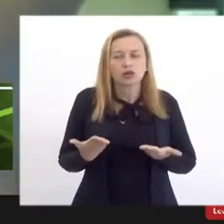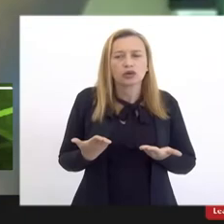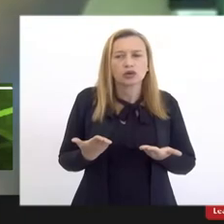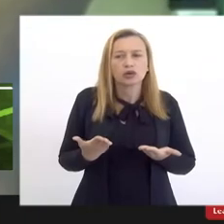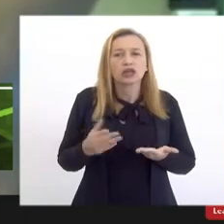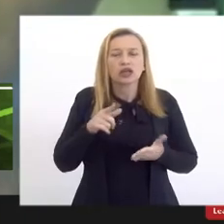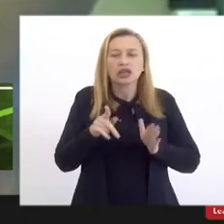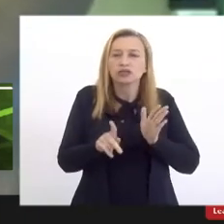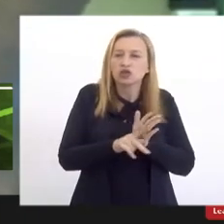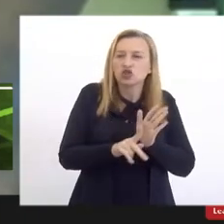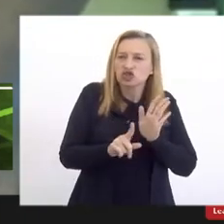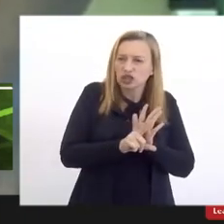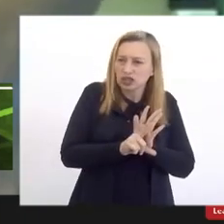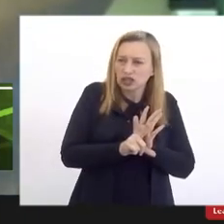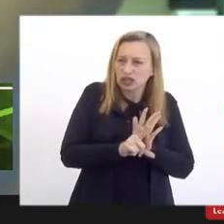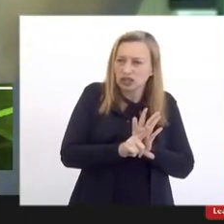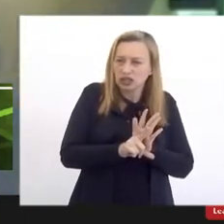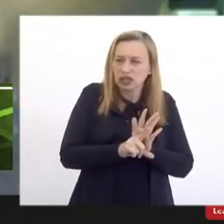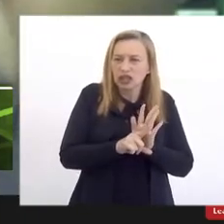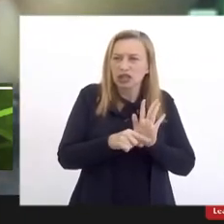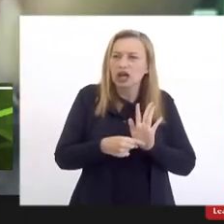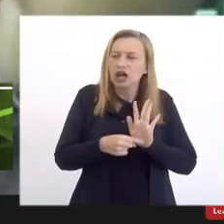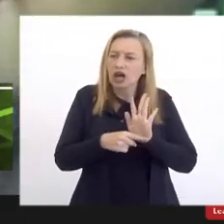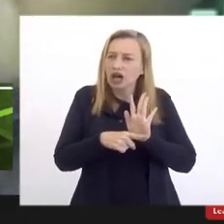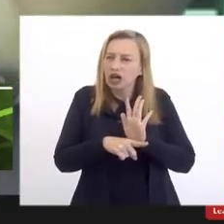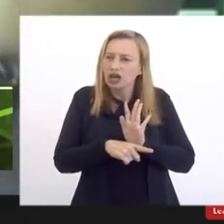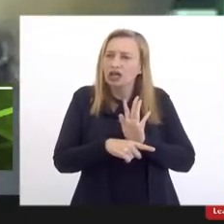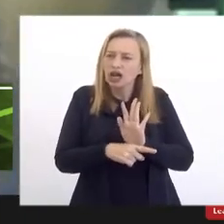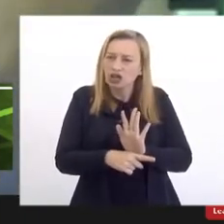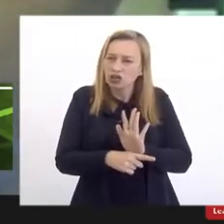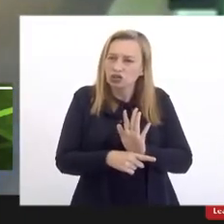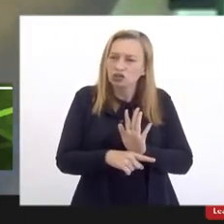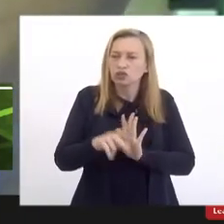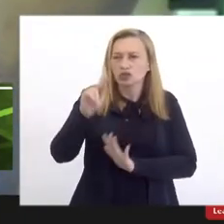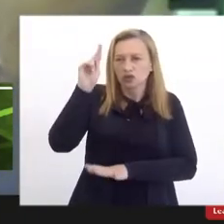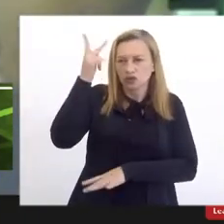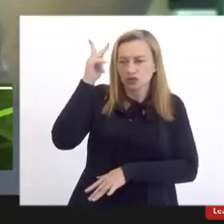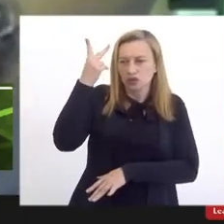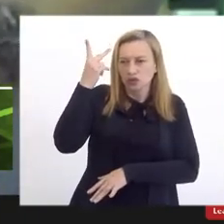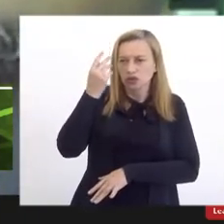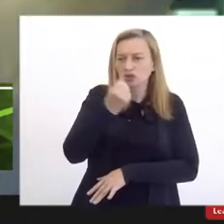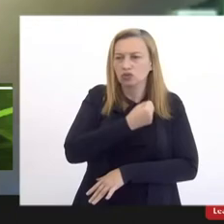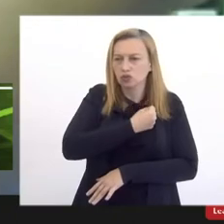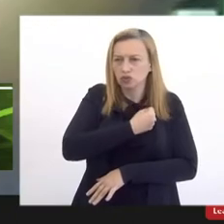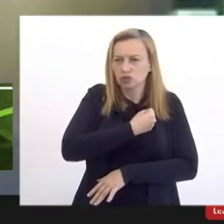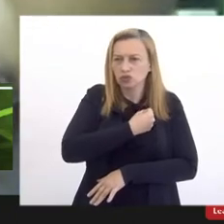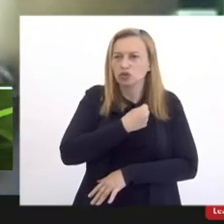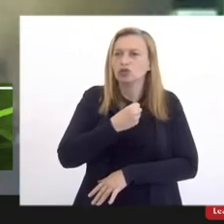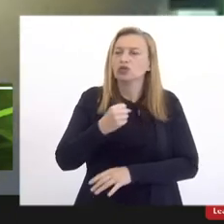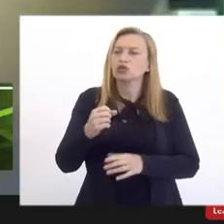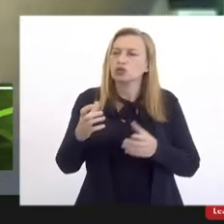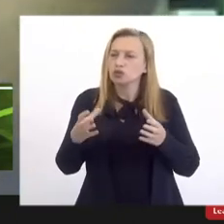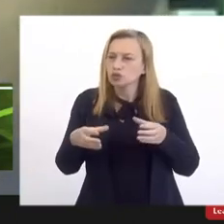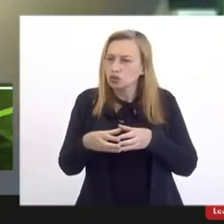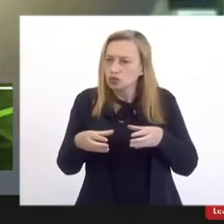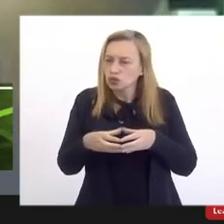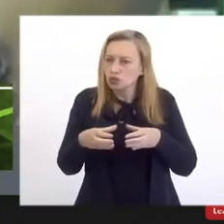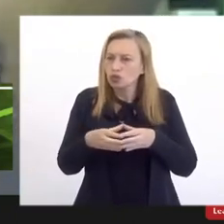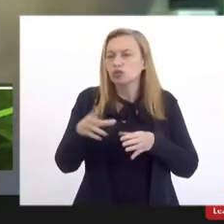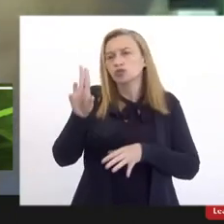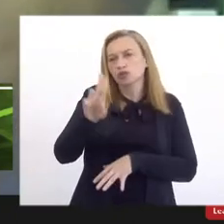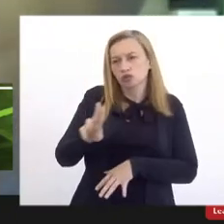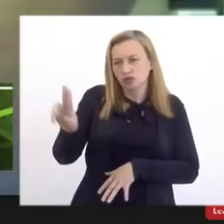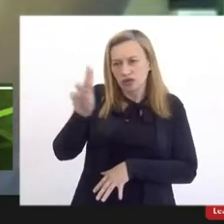esse projeto de lei atende a demandas históricas da comunidade interna, docentes, técnicos,